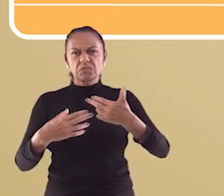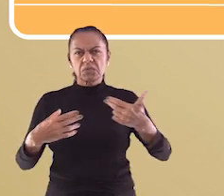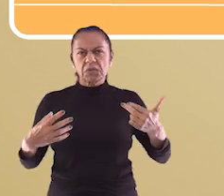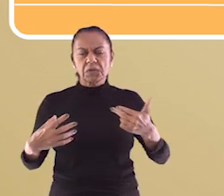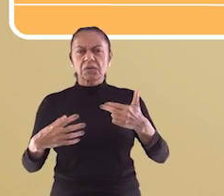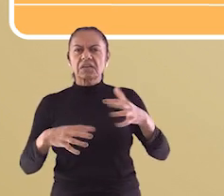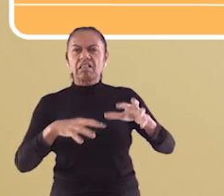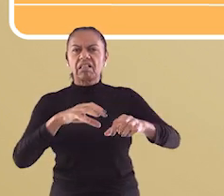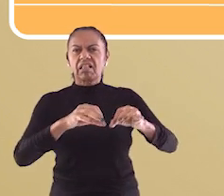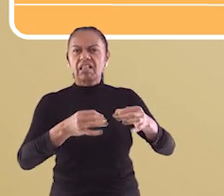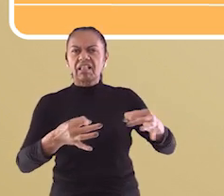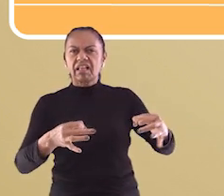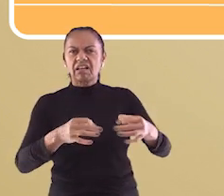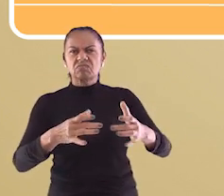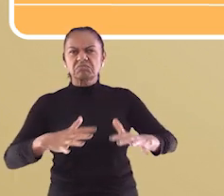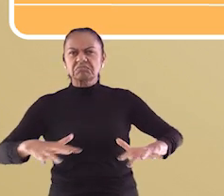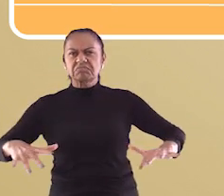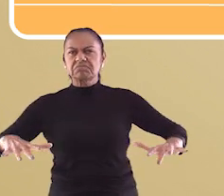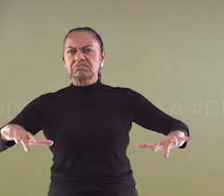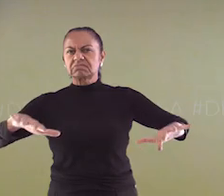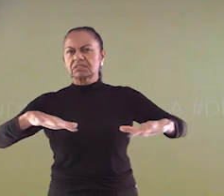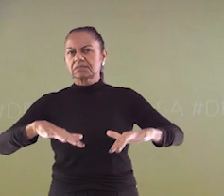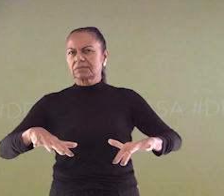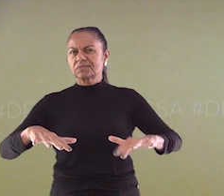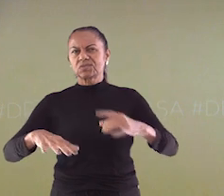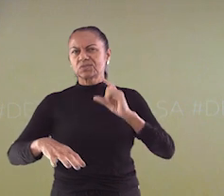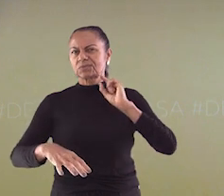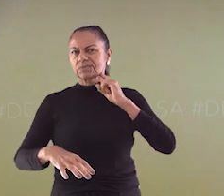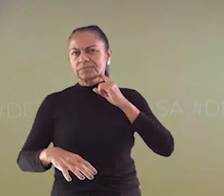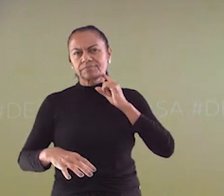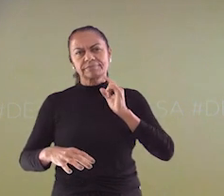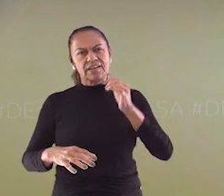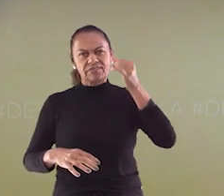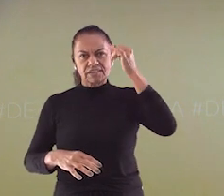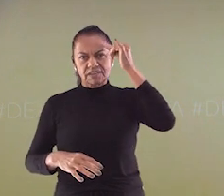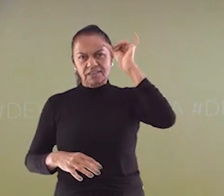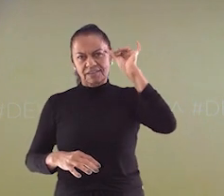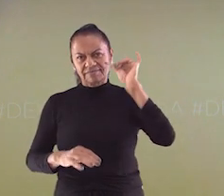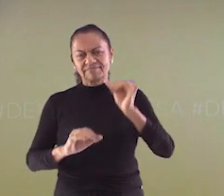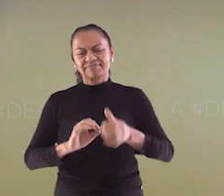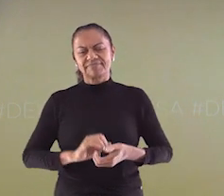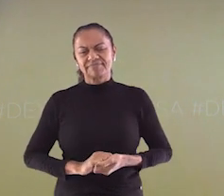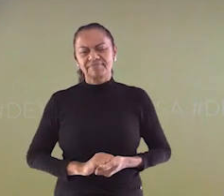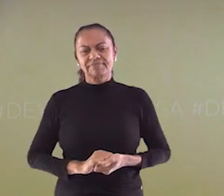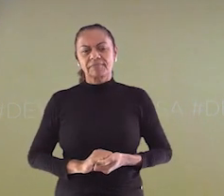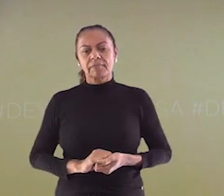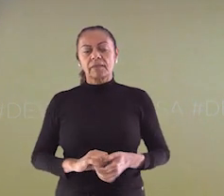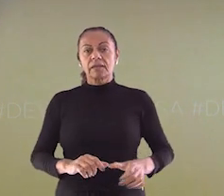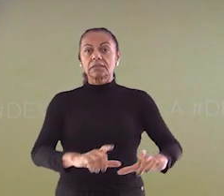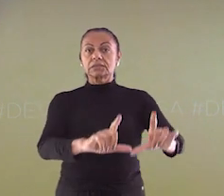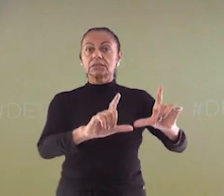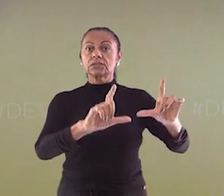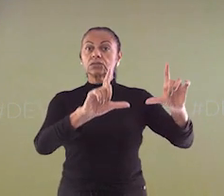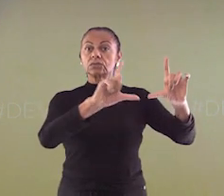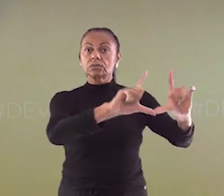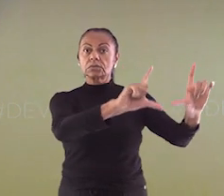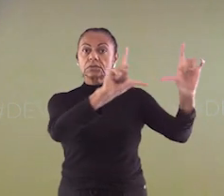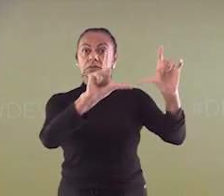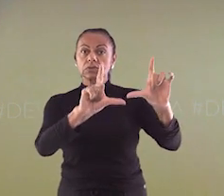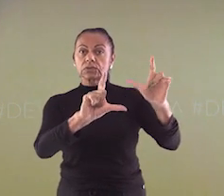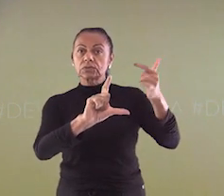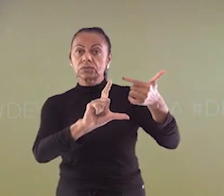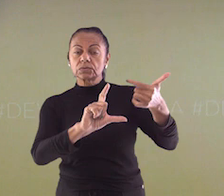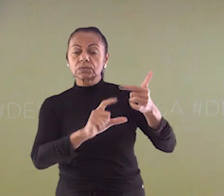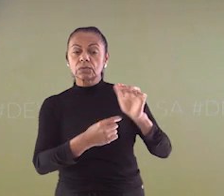lixo e sujam ainda mais os ambientes. Na letra B, também é uma ação corretíssima, porque é uma ação de promoção